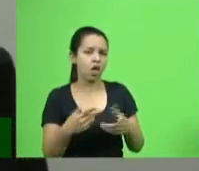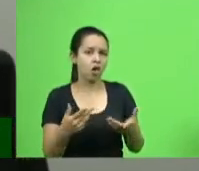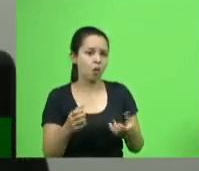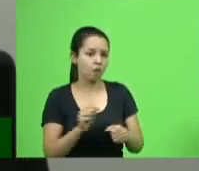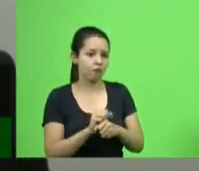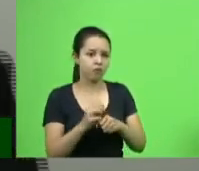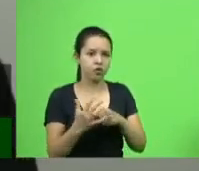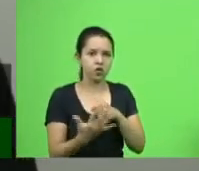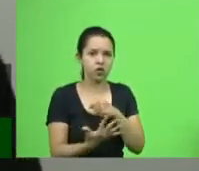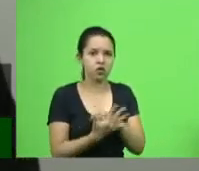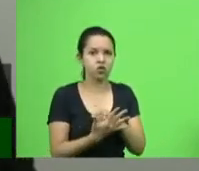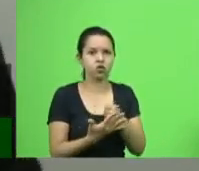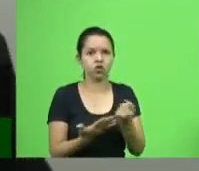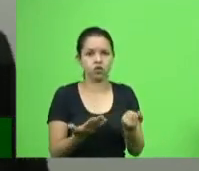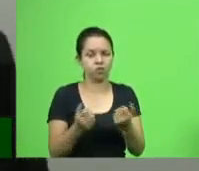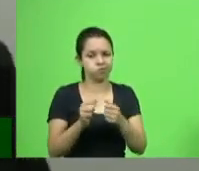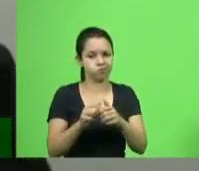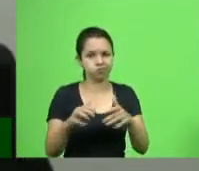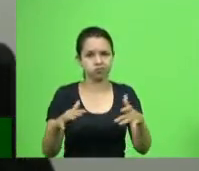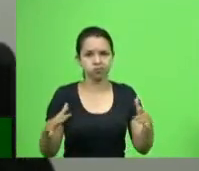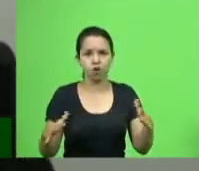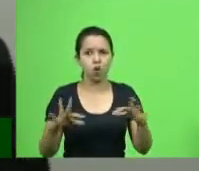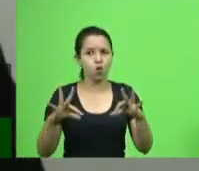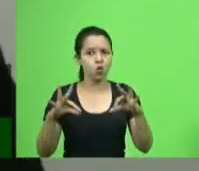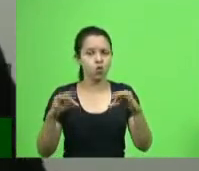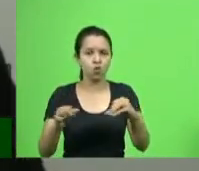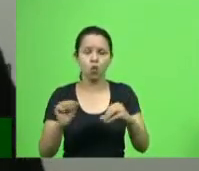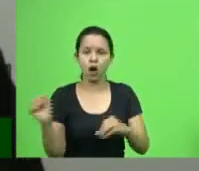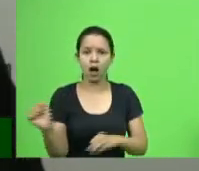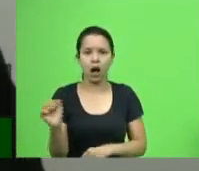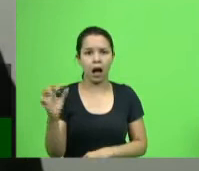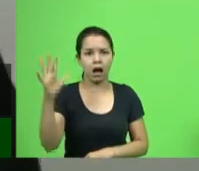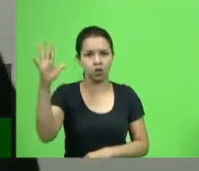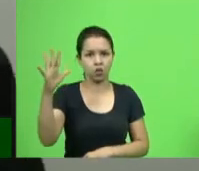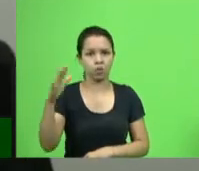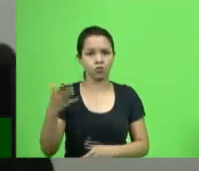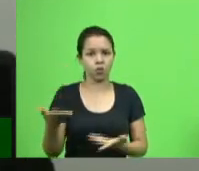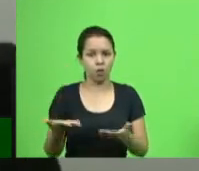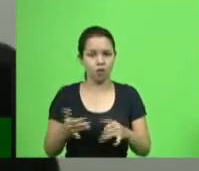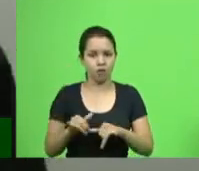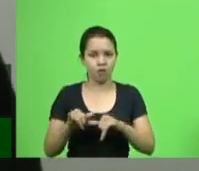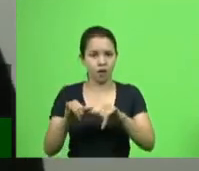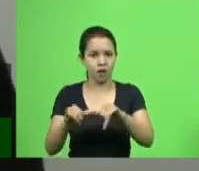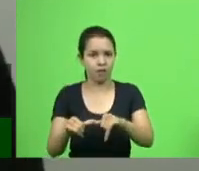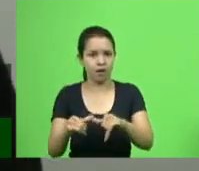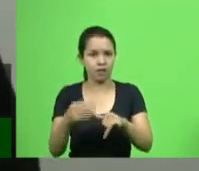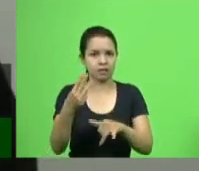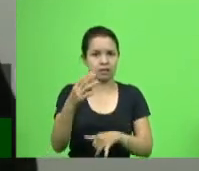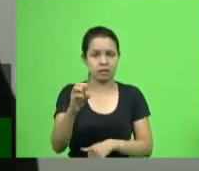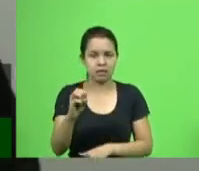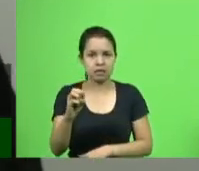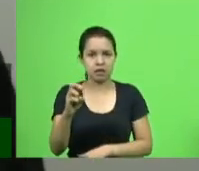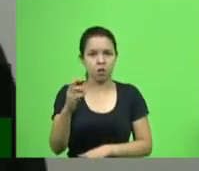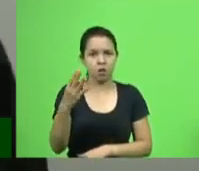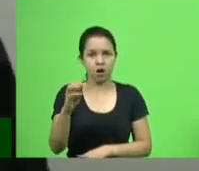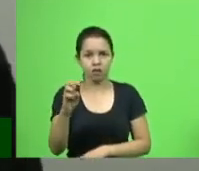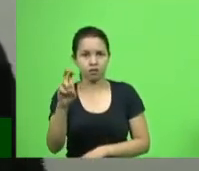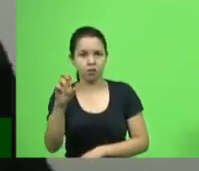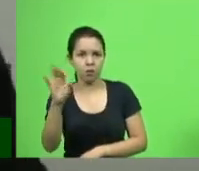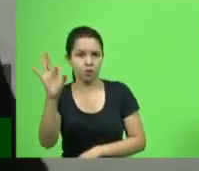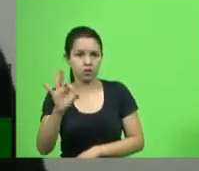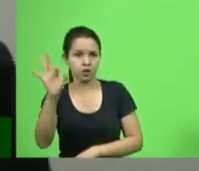institucionalizada, onde tudo aumentou. Tu vai no mercado, hoje aumentou 30%, 40%, 50% dos produtos.